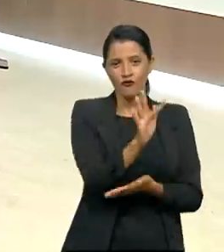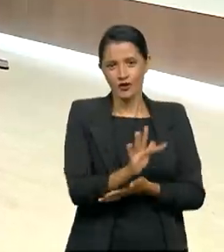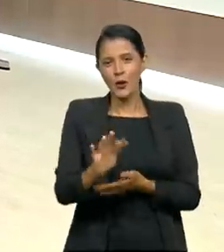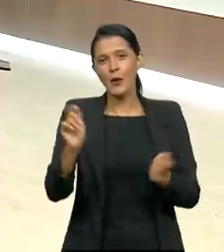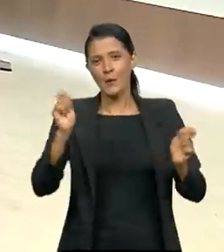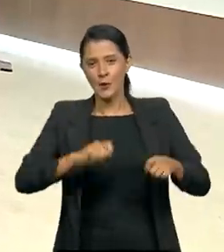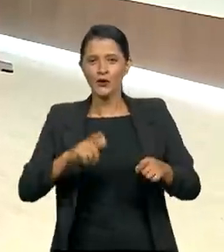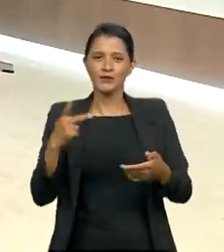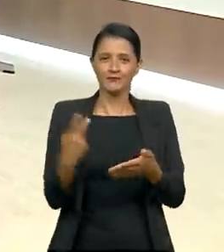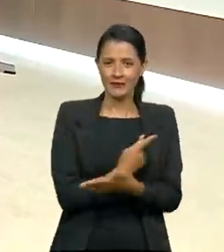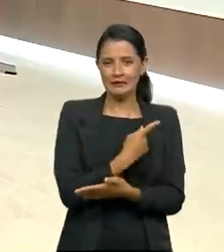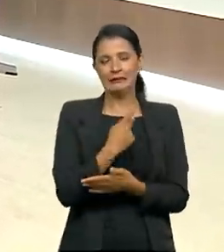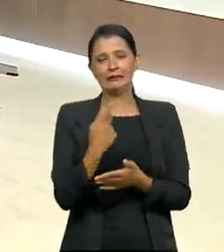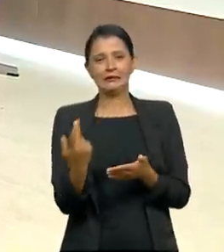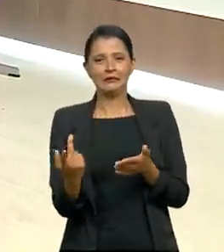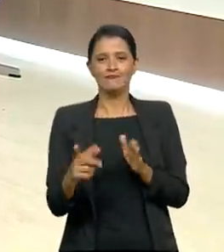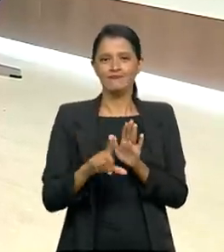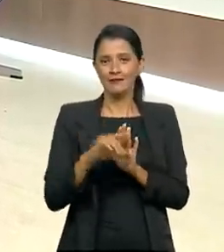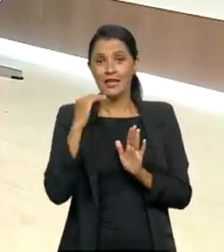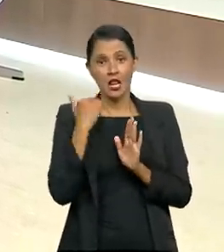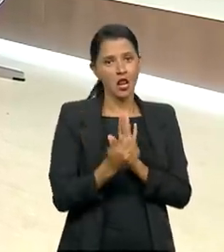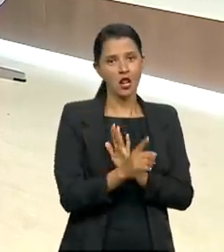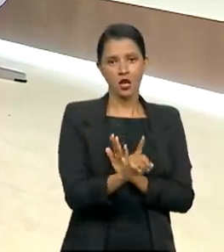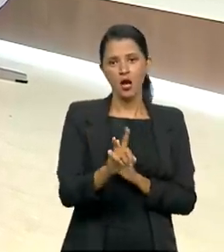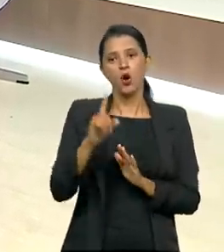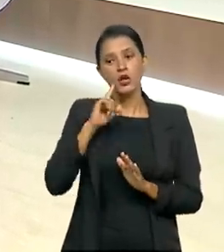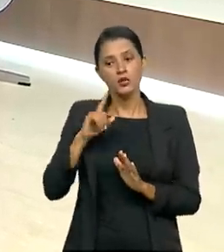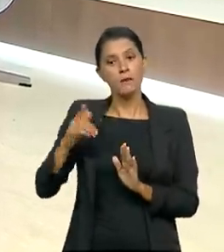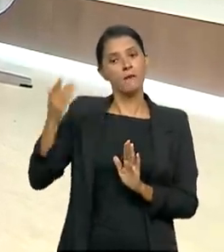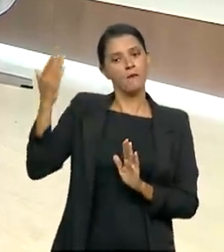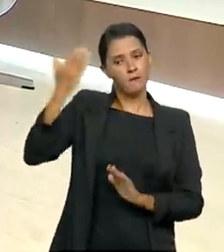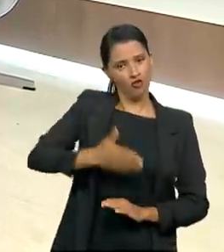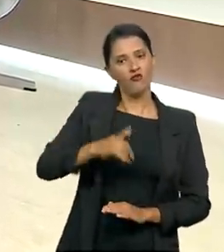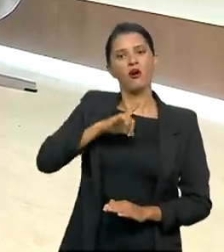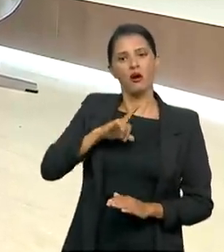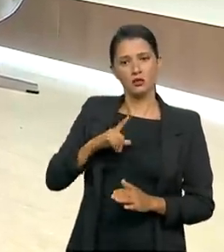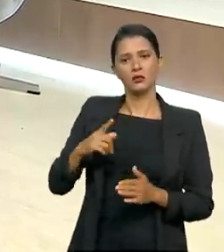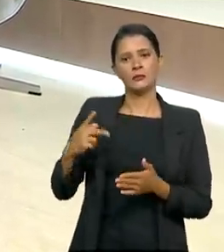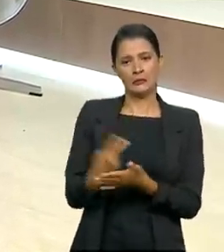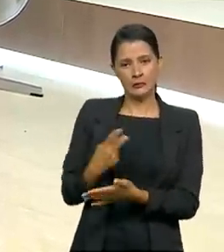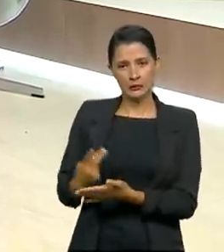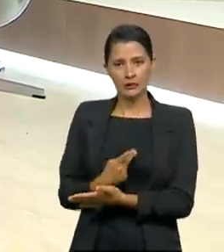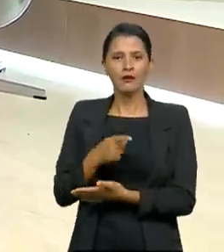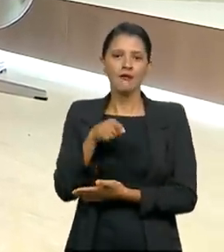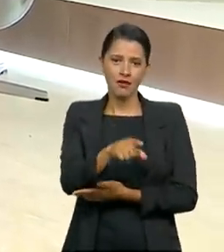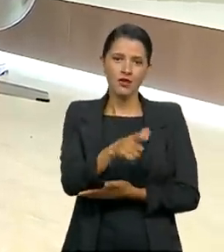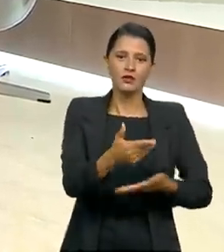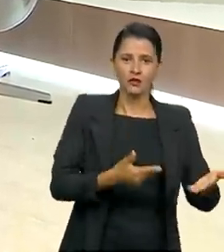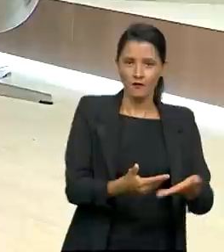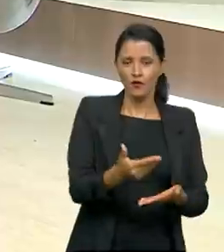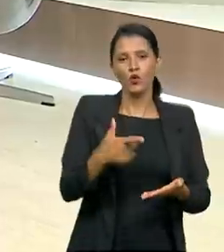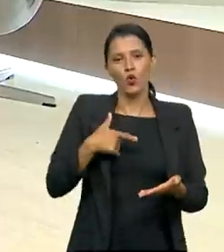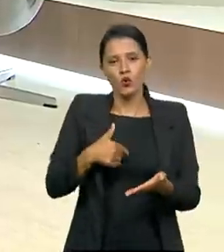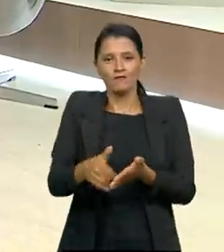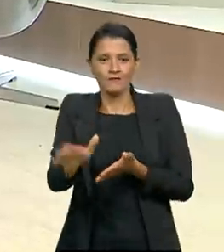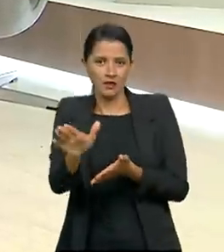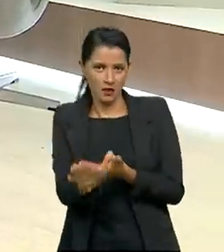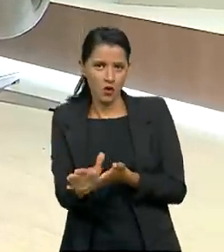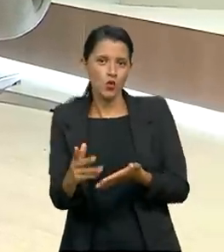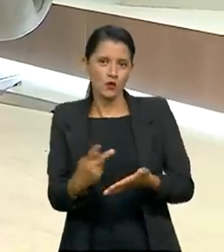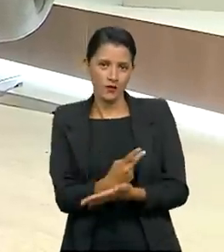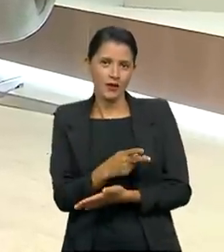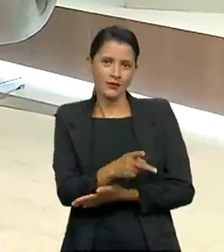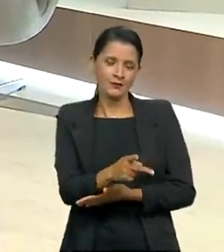cometido irregularidades, e caso comprovadas essas irregularidades, esses servidores acabam sendo desligados